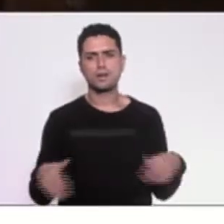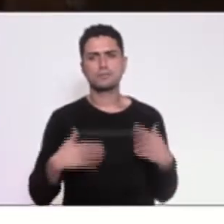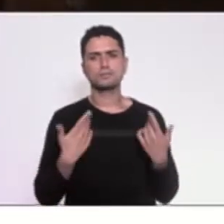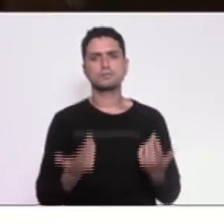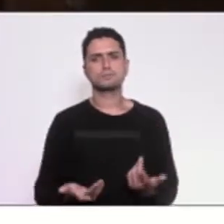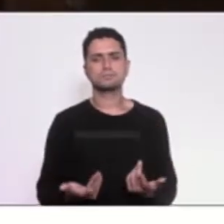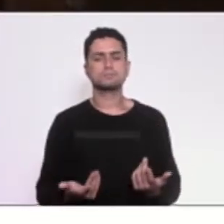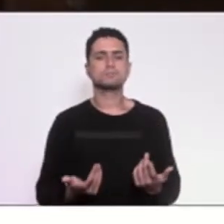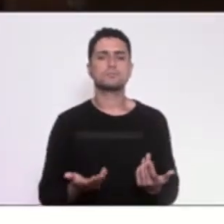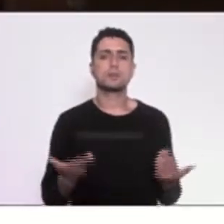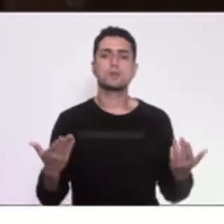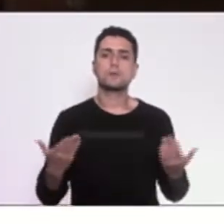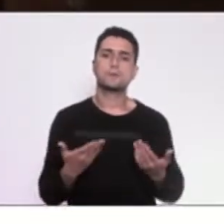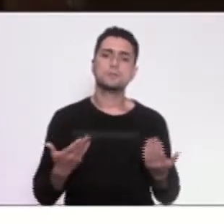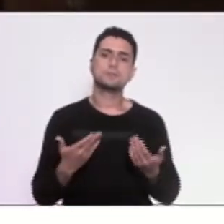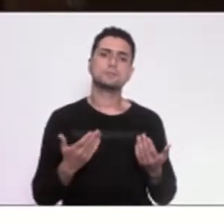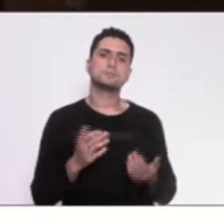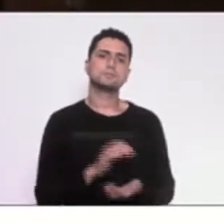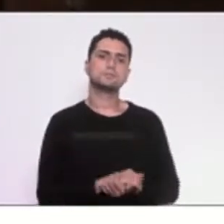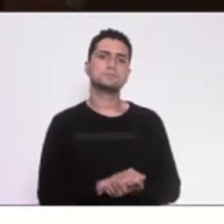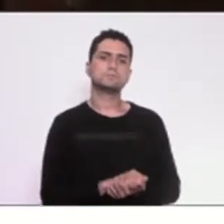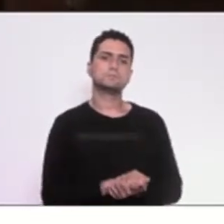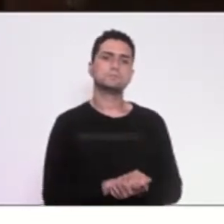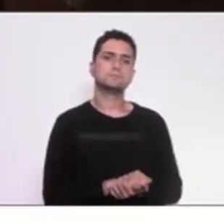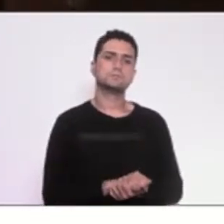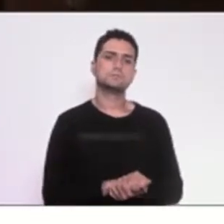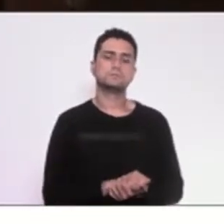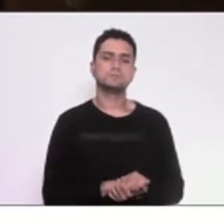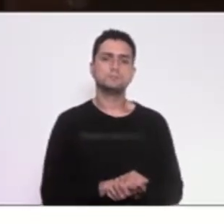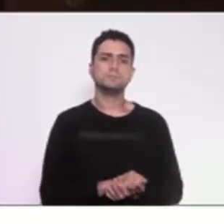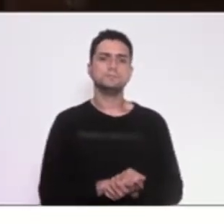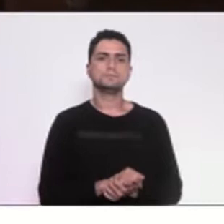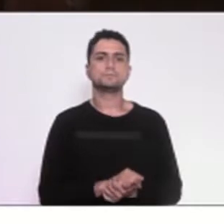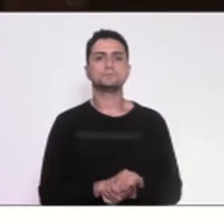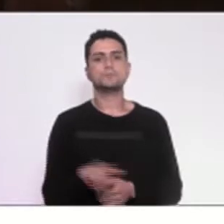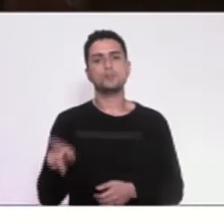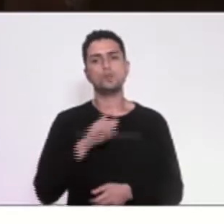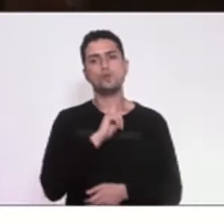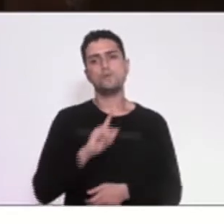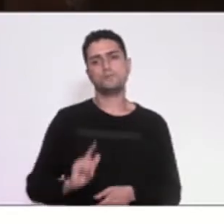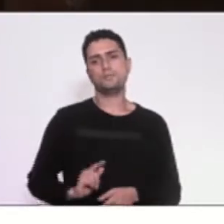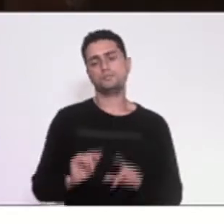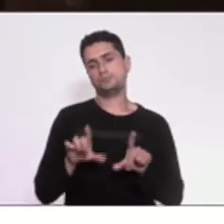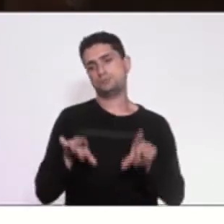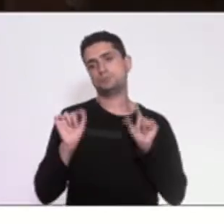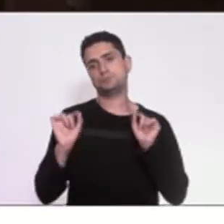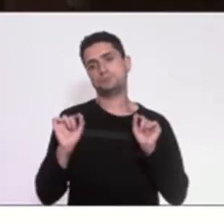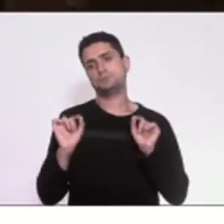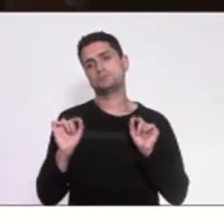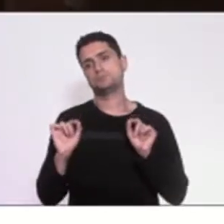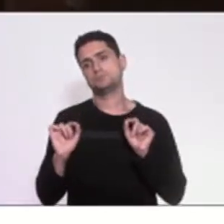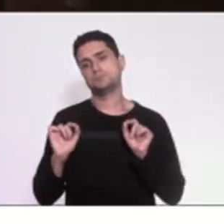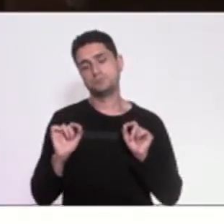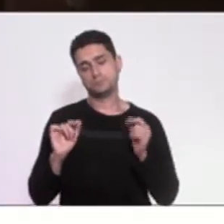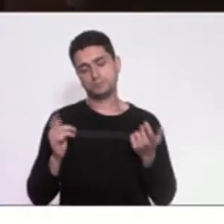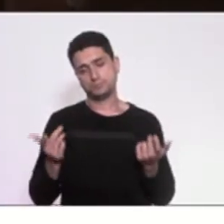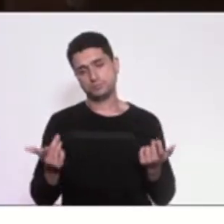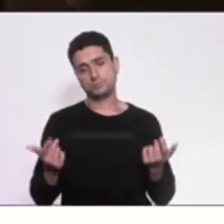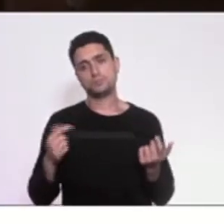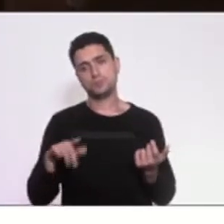E agora, o governador decidiu destituir, olha aí,